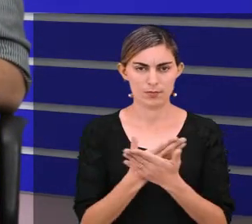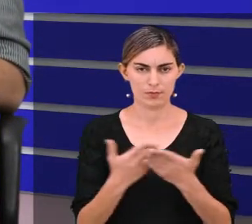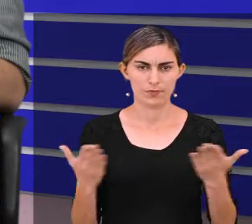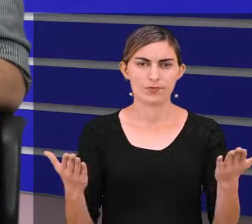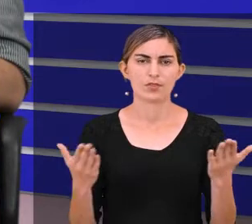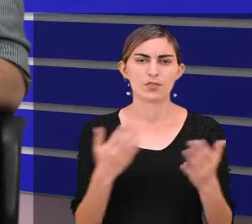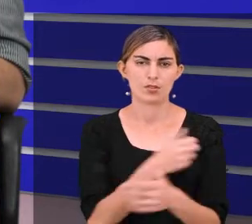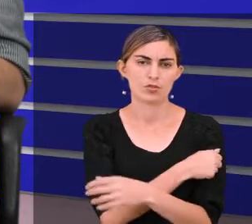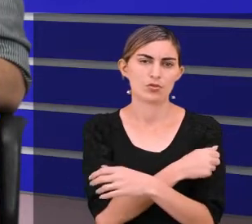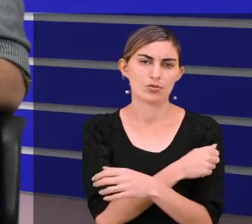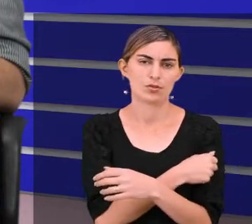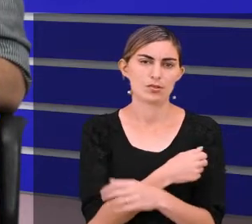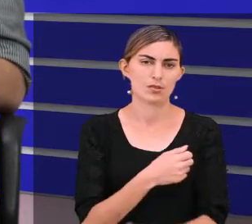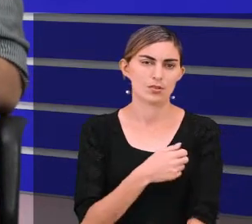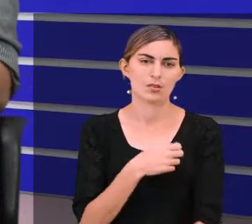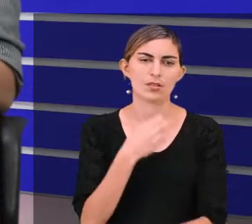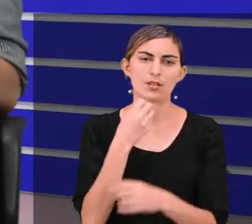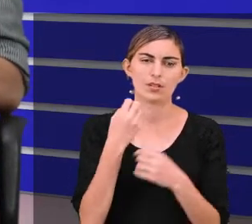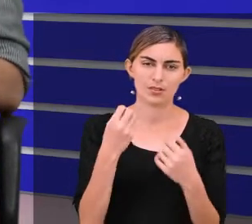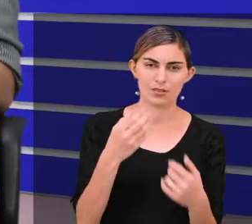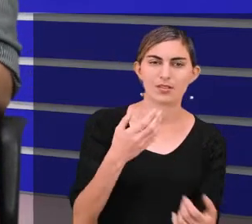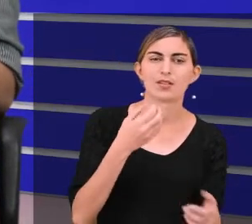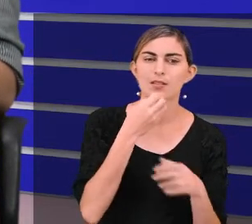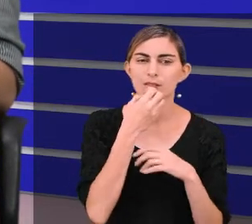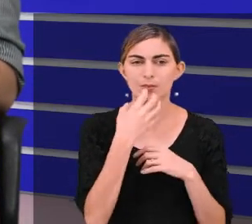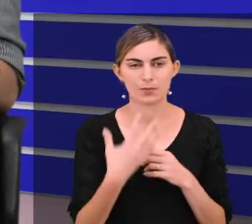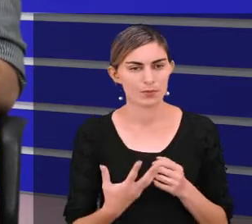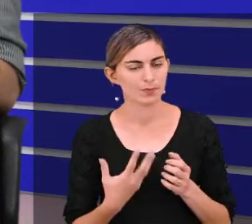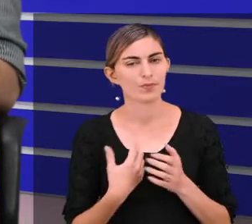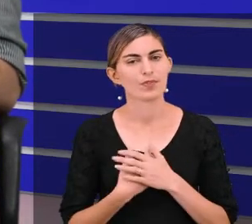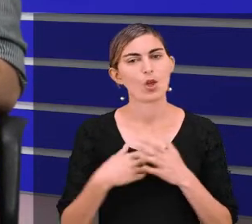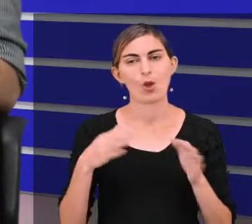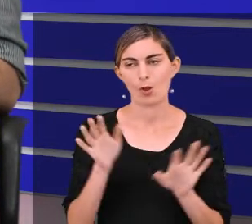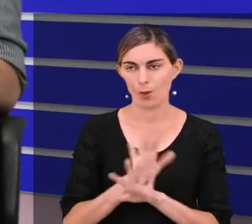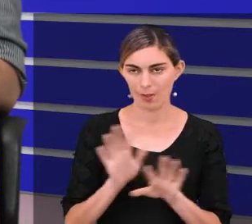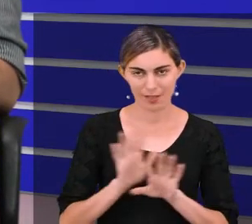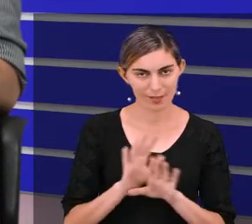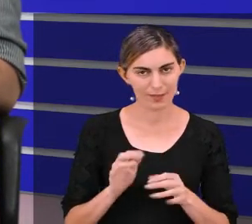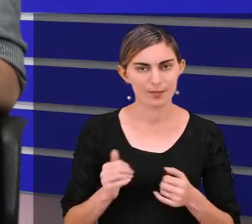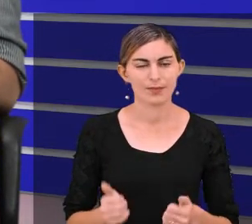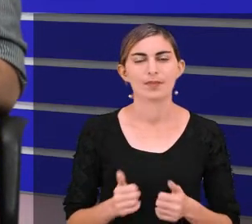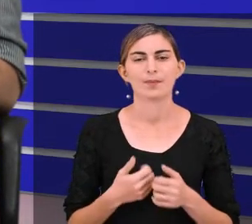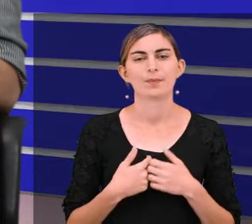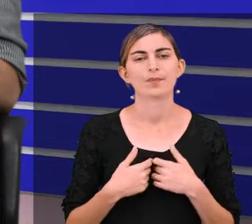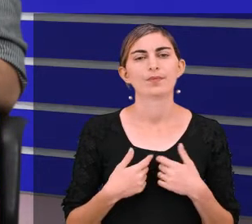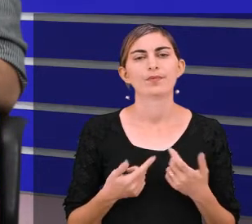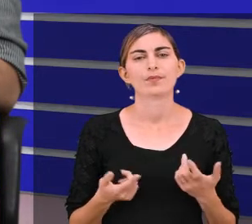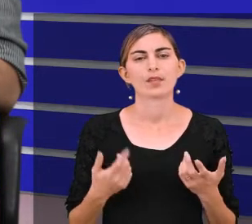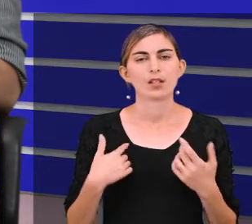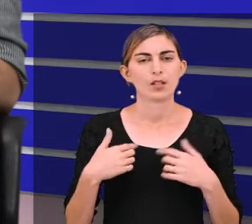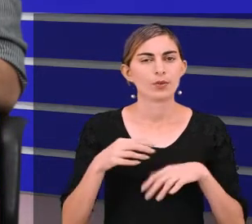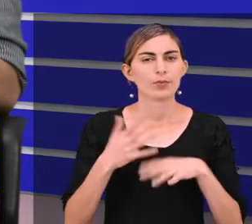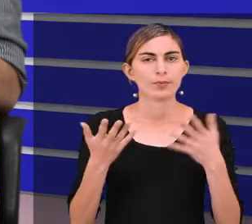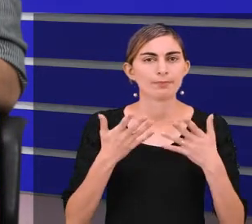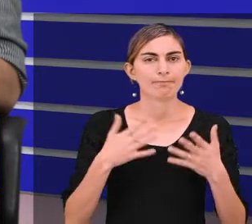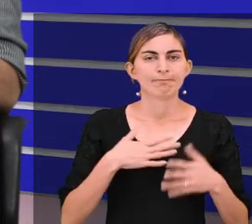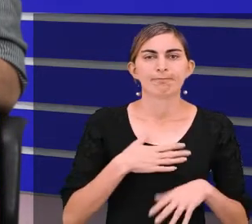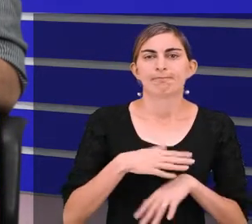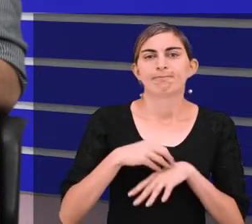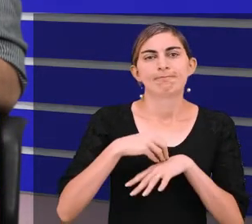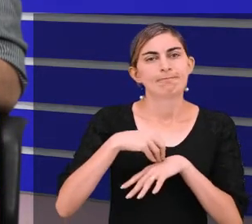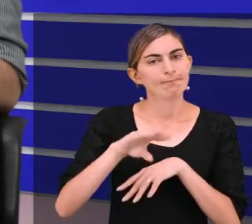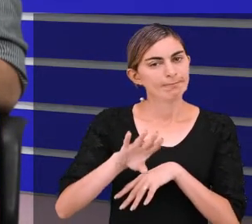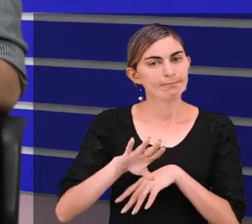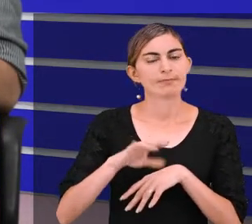para você, estudante. Oi, meu nome é Marco, tudo bom? Olá, caras estudantes. Gostaria de me